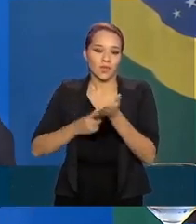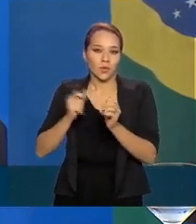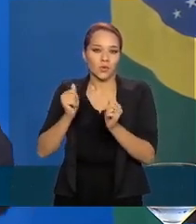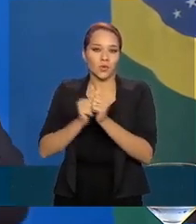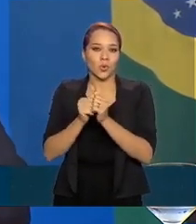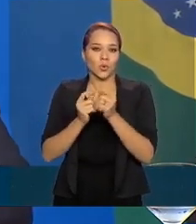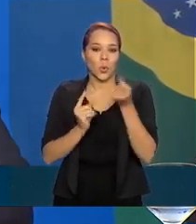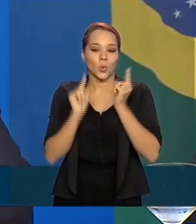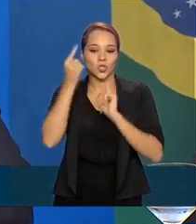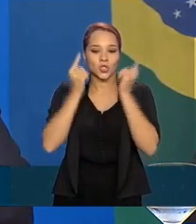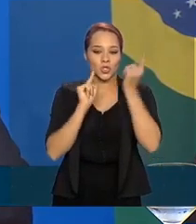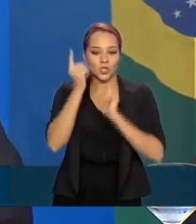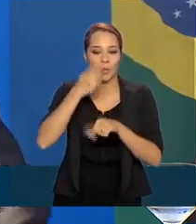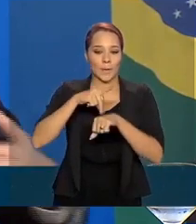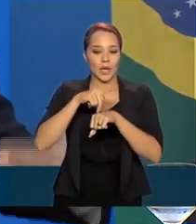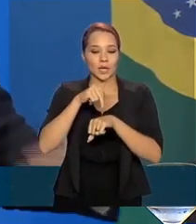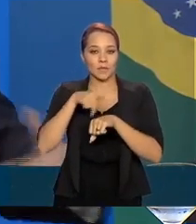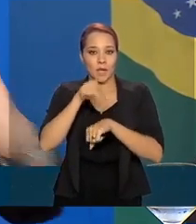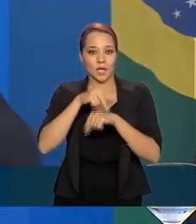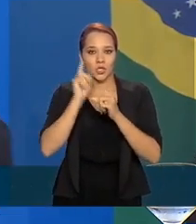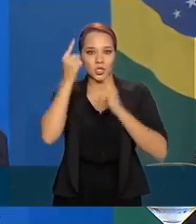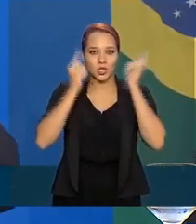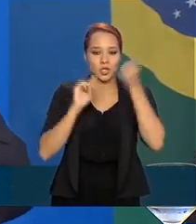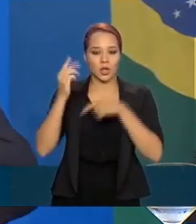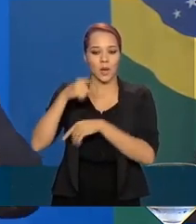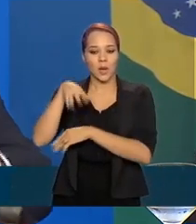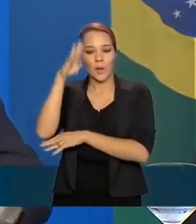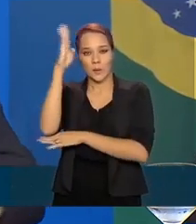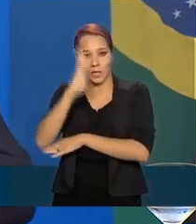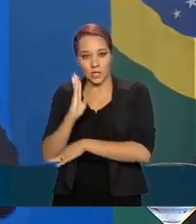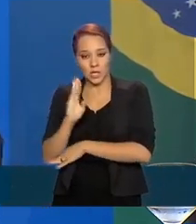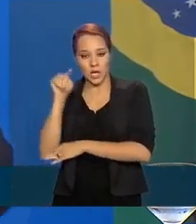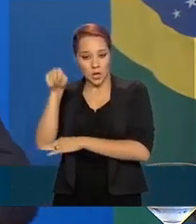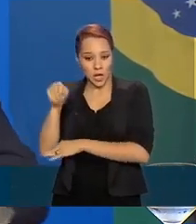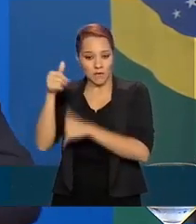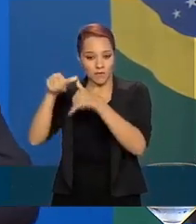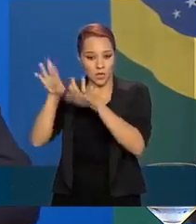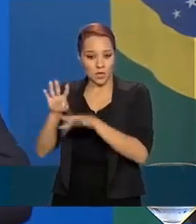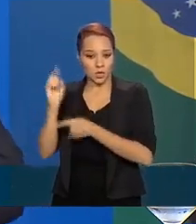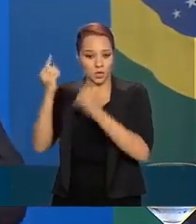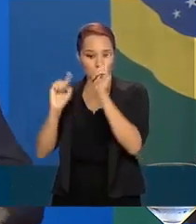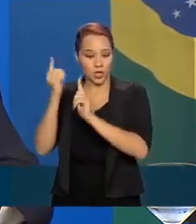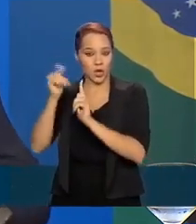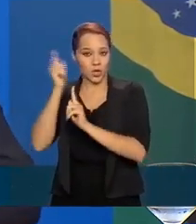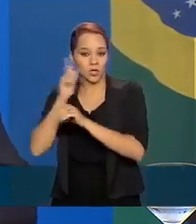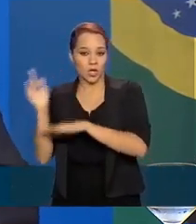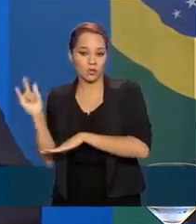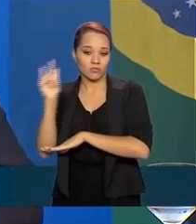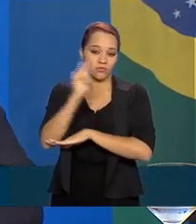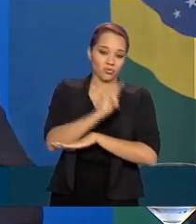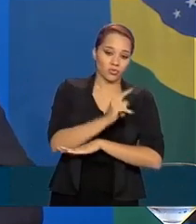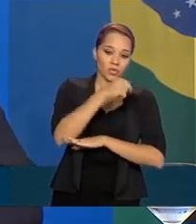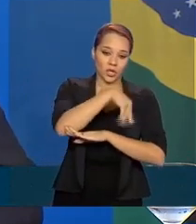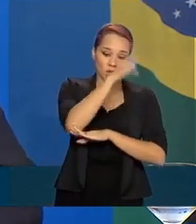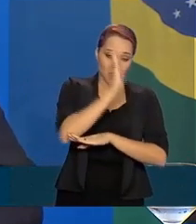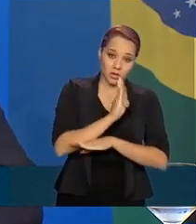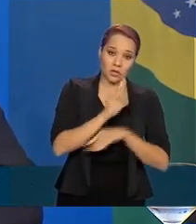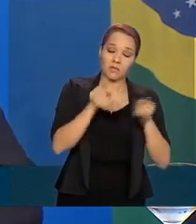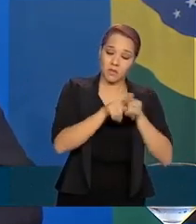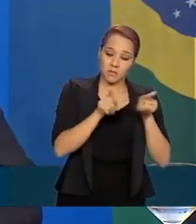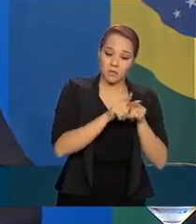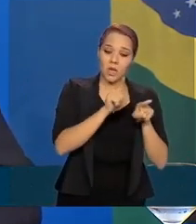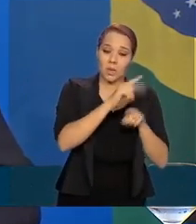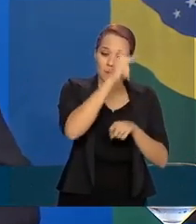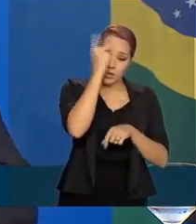o Chile, para que brasileiros em conexão no Chile possam vir para o Brasil e chilenos em conexão no Brasil possam ir para o Chile e